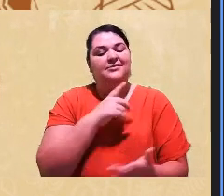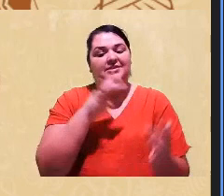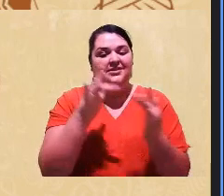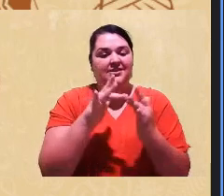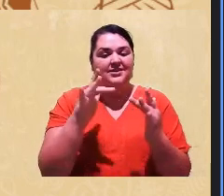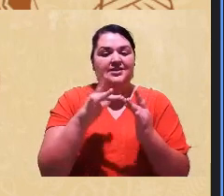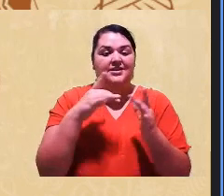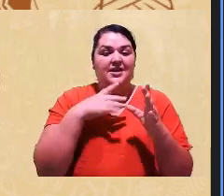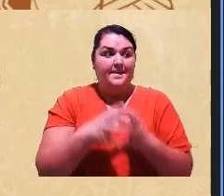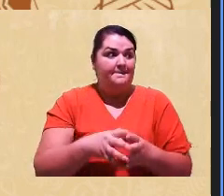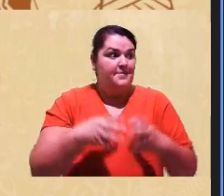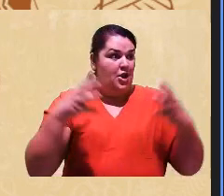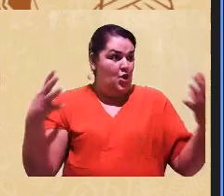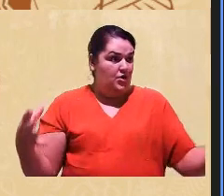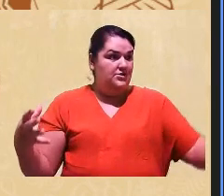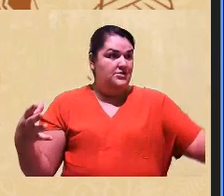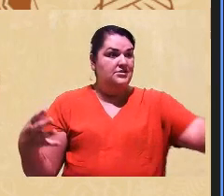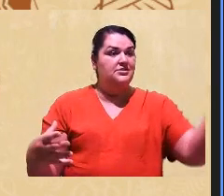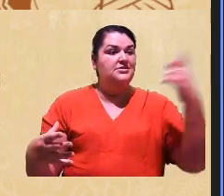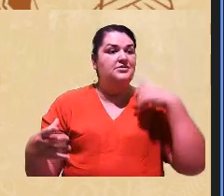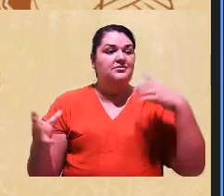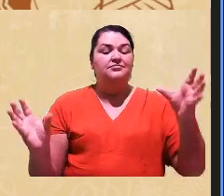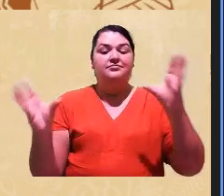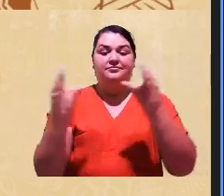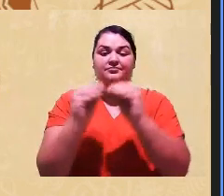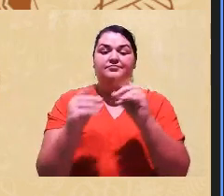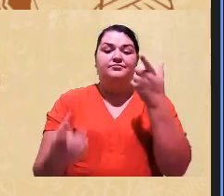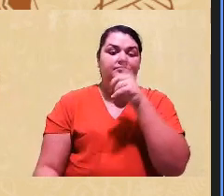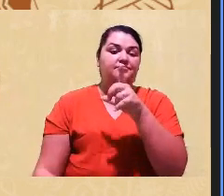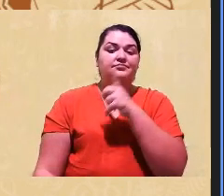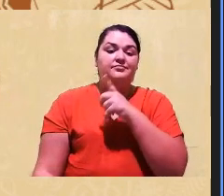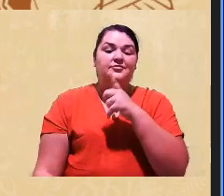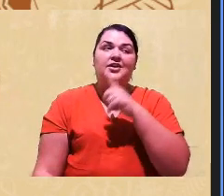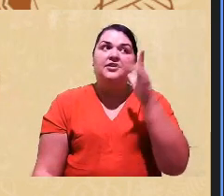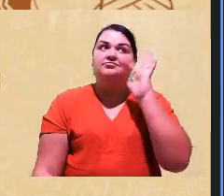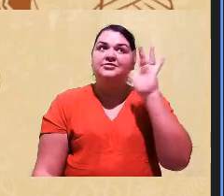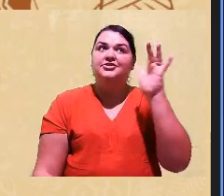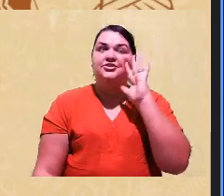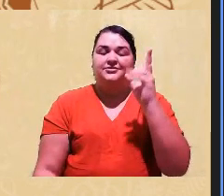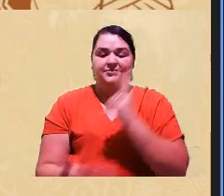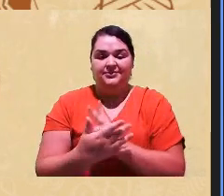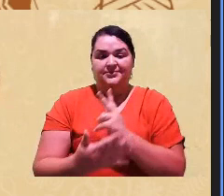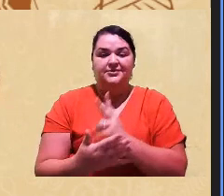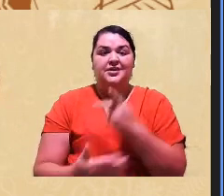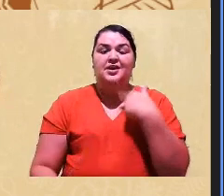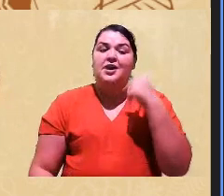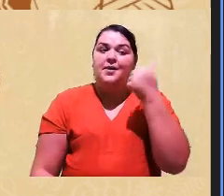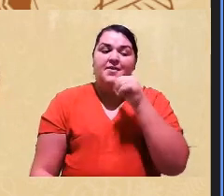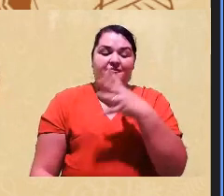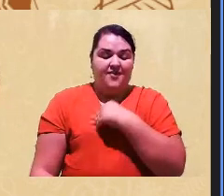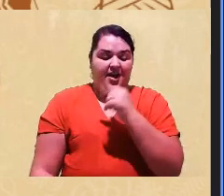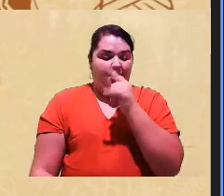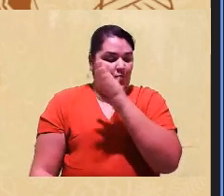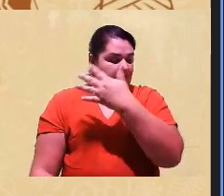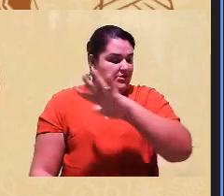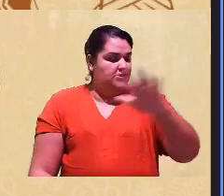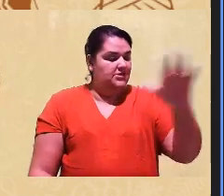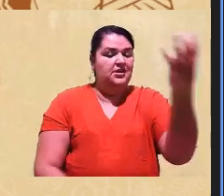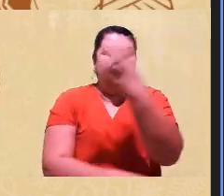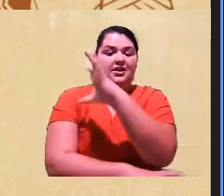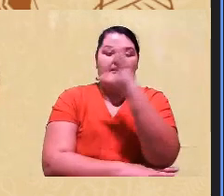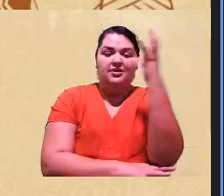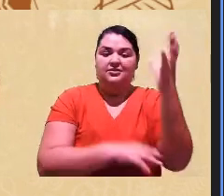maiores que a lógica em que você concebe jamais poderia imaginar. Eu sou filha das águas, das matas, dos astros,